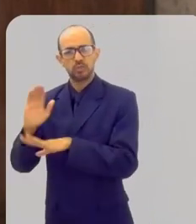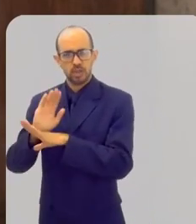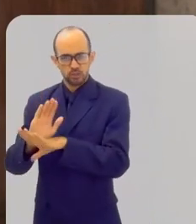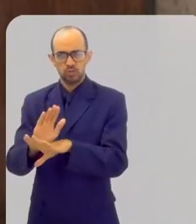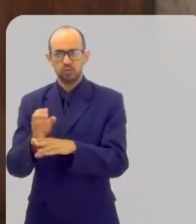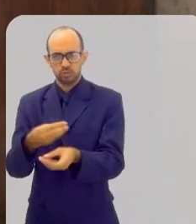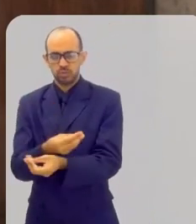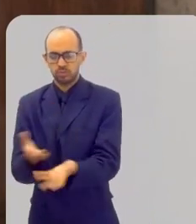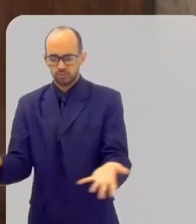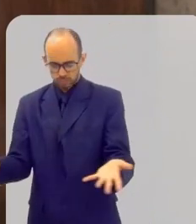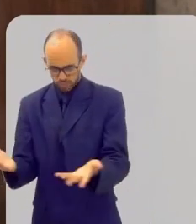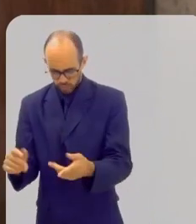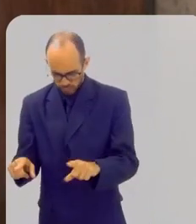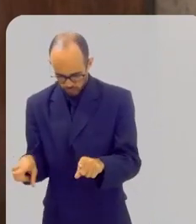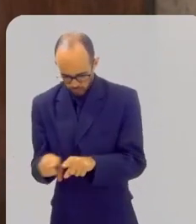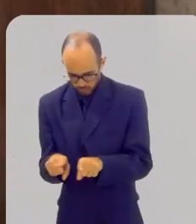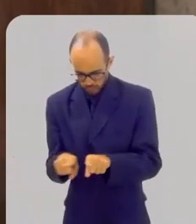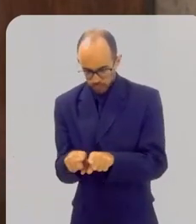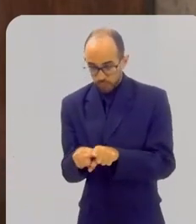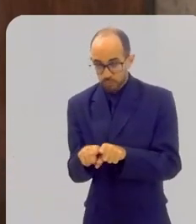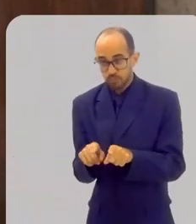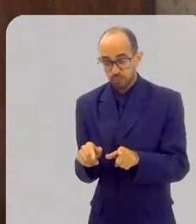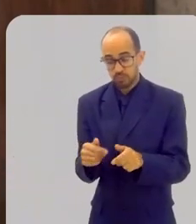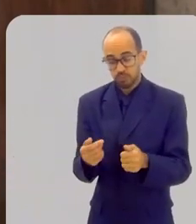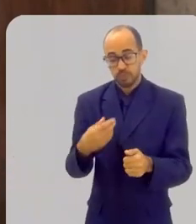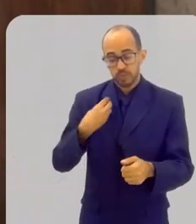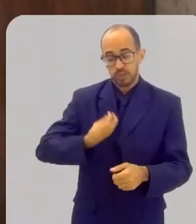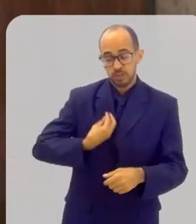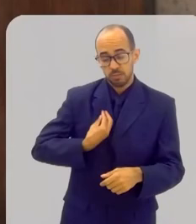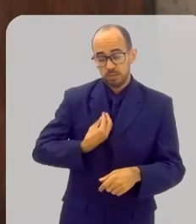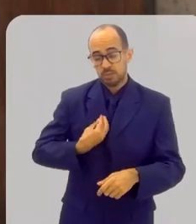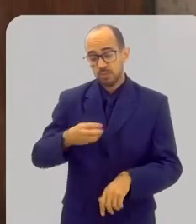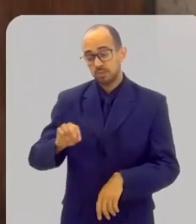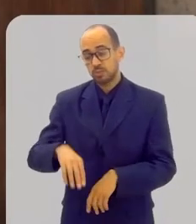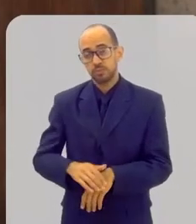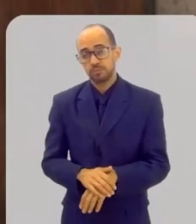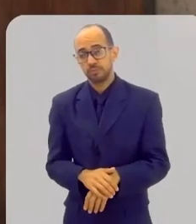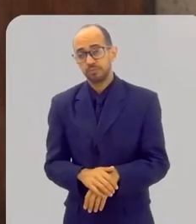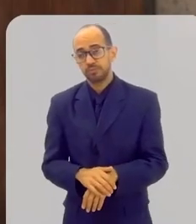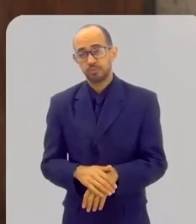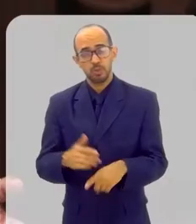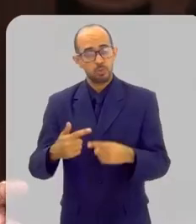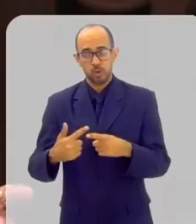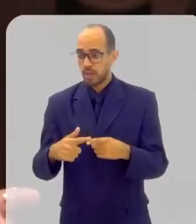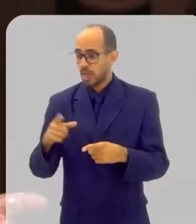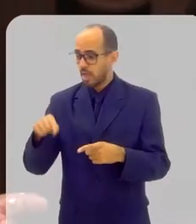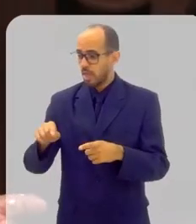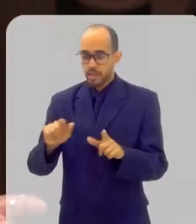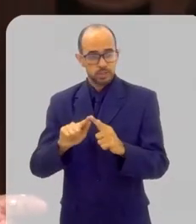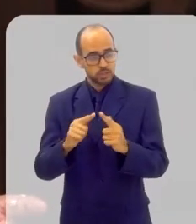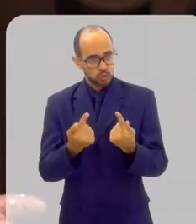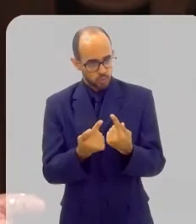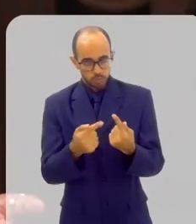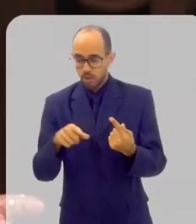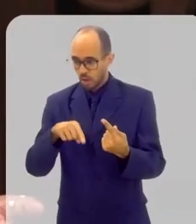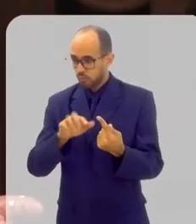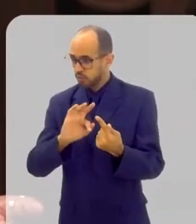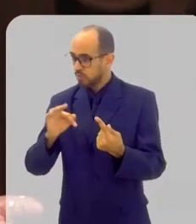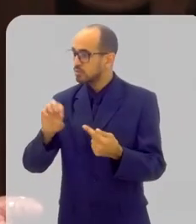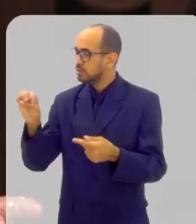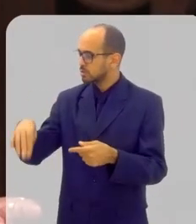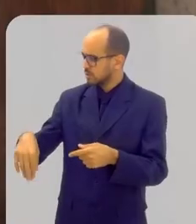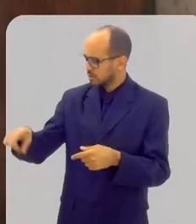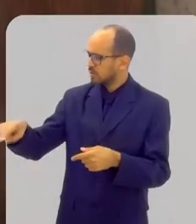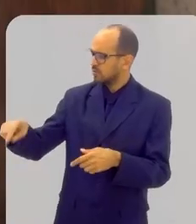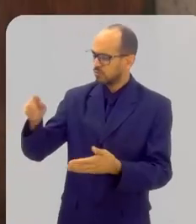na confecção, na distribuição, também tem essa participação. Até porque eles terão um amanhã, né? Exatamente.